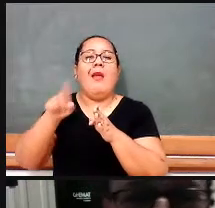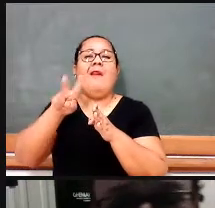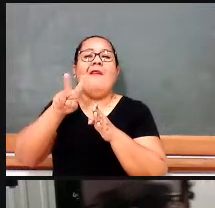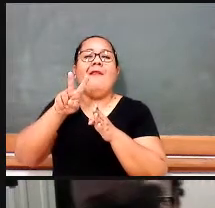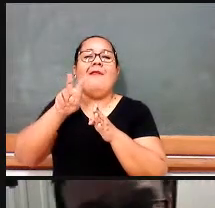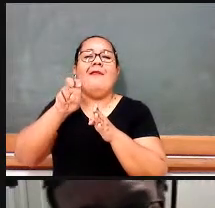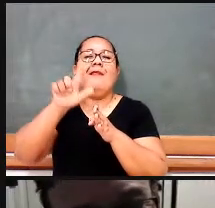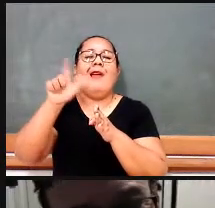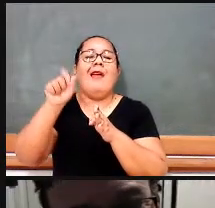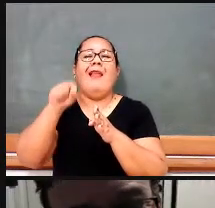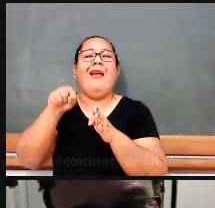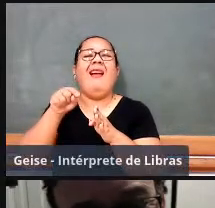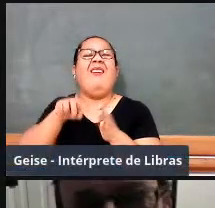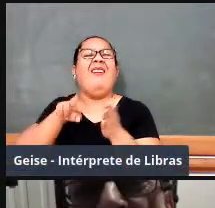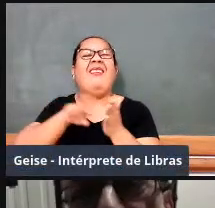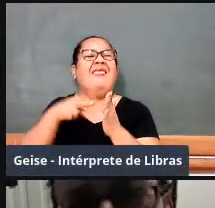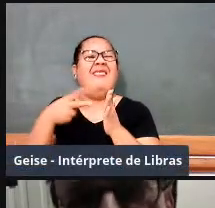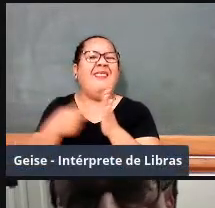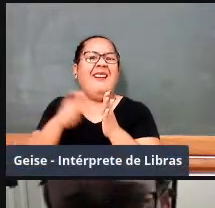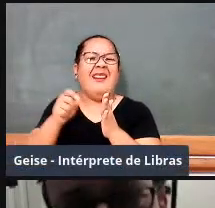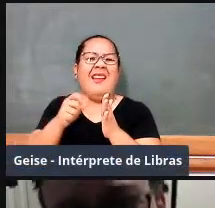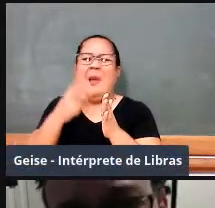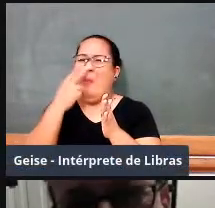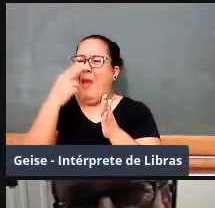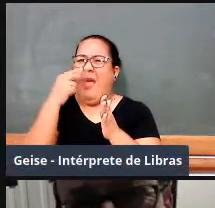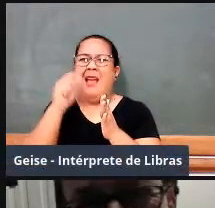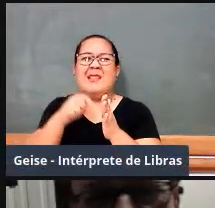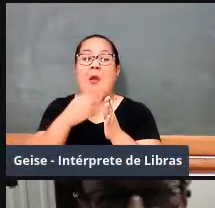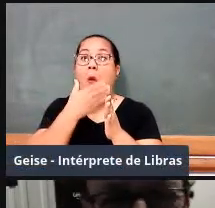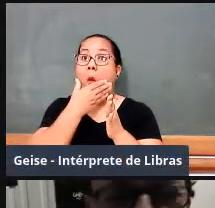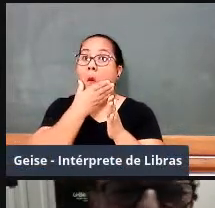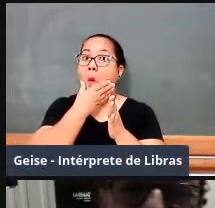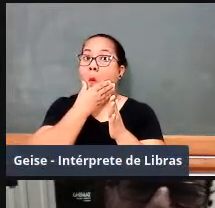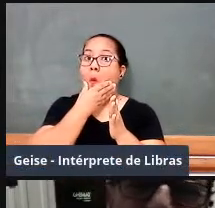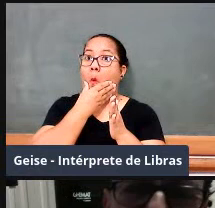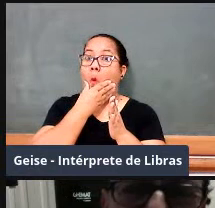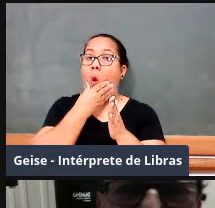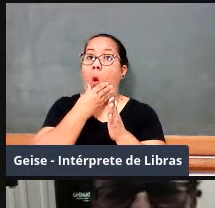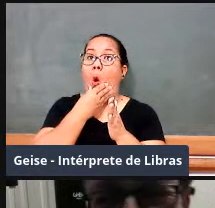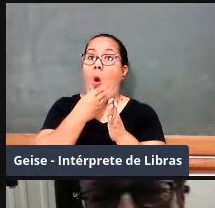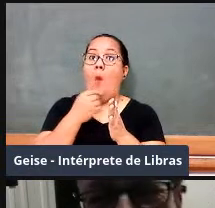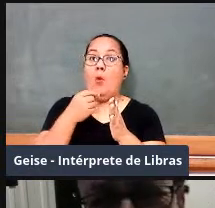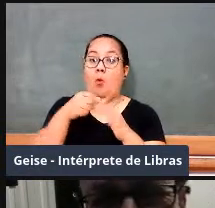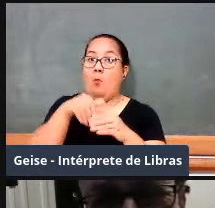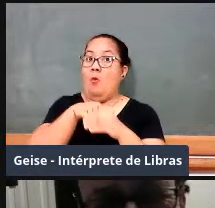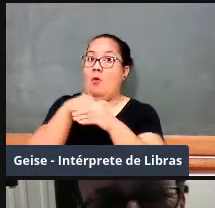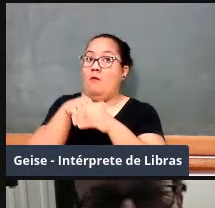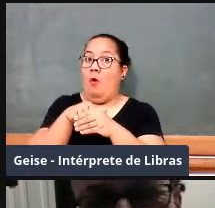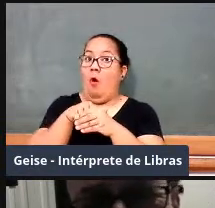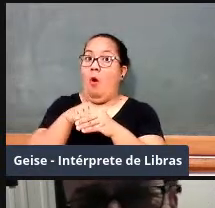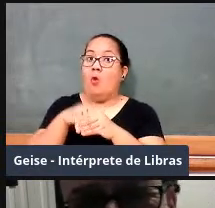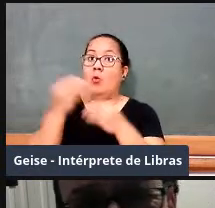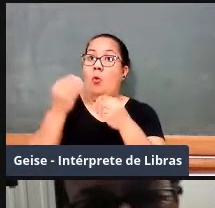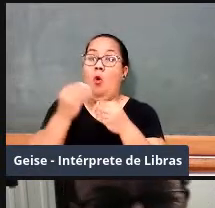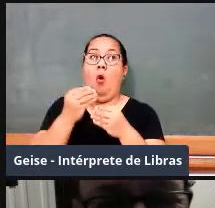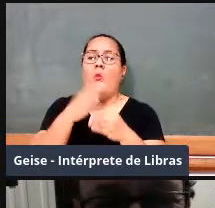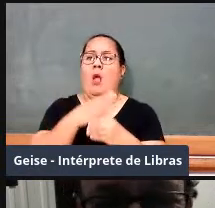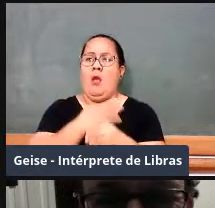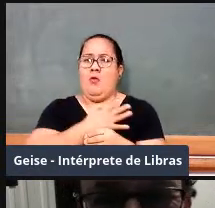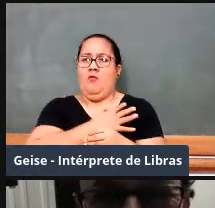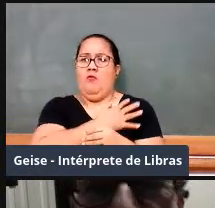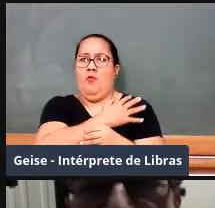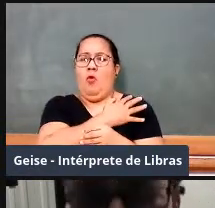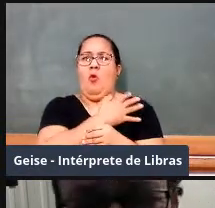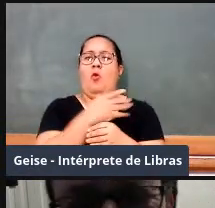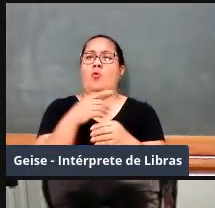ideia de república do café com leite. Quer dizer, as eleições eram sempre complicadas, porque